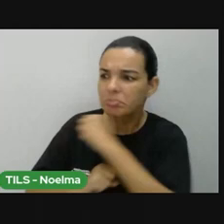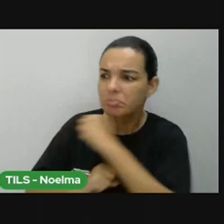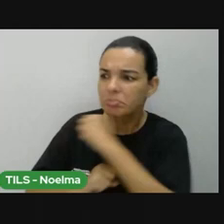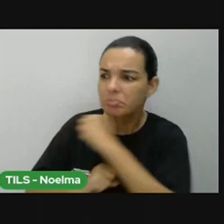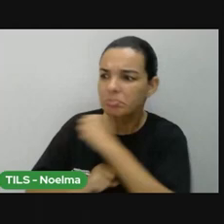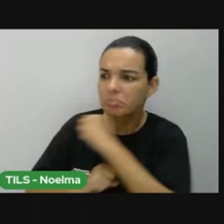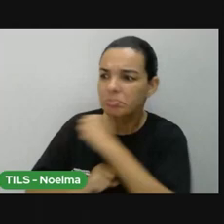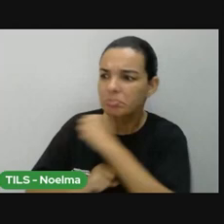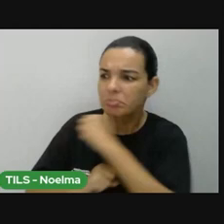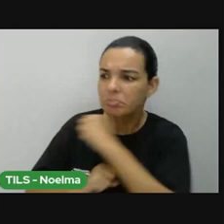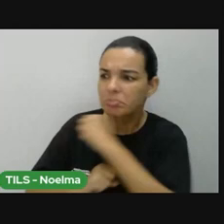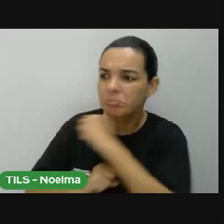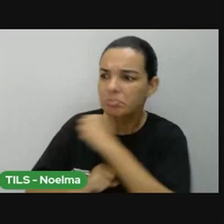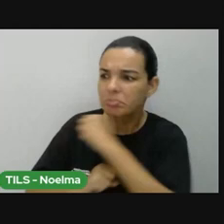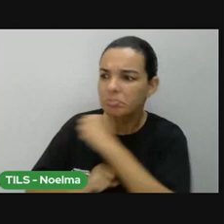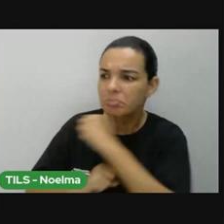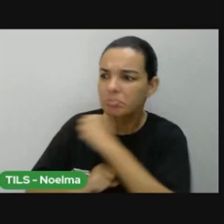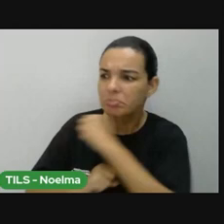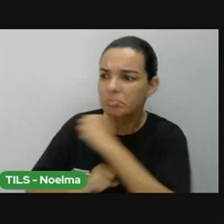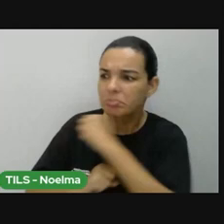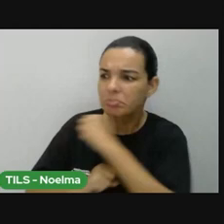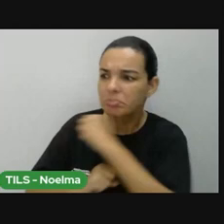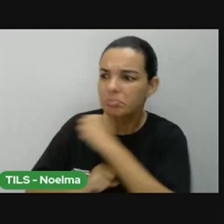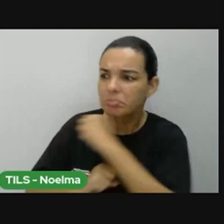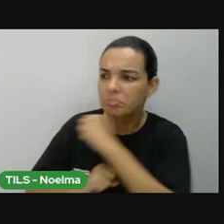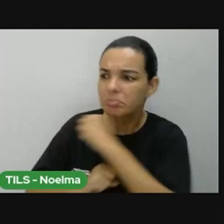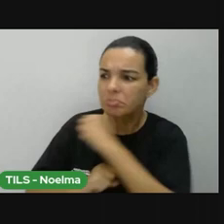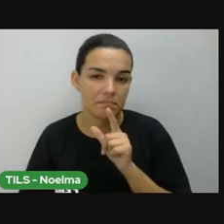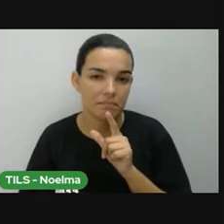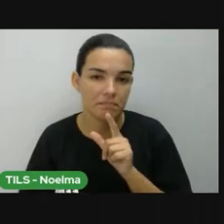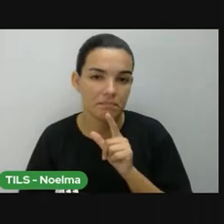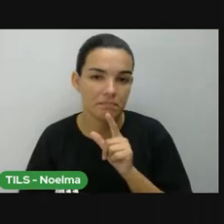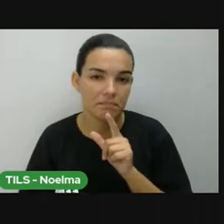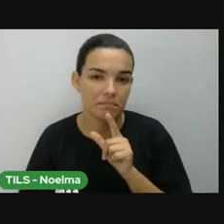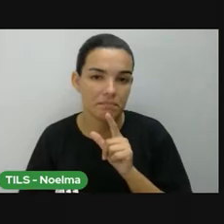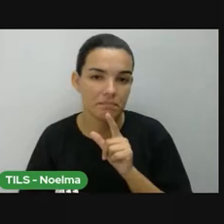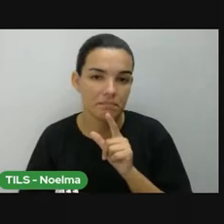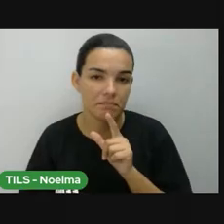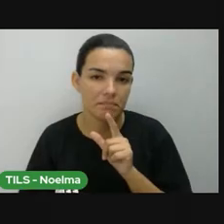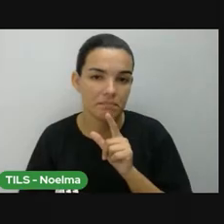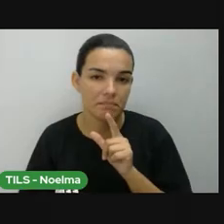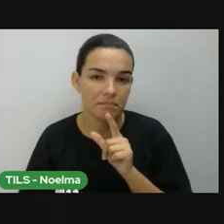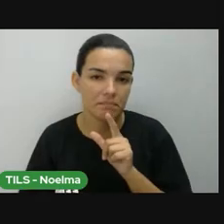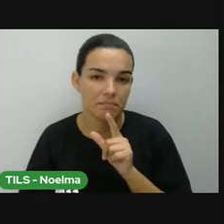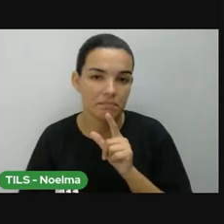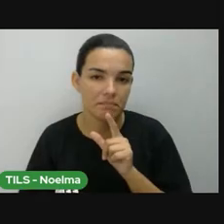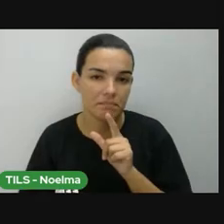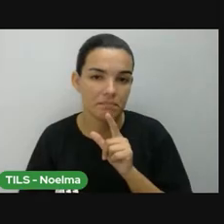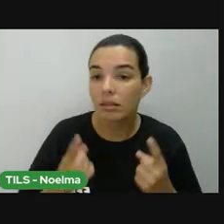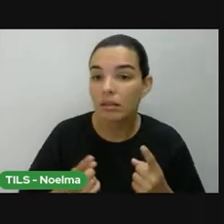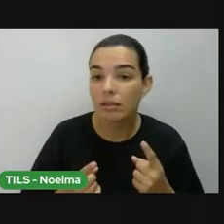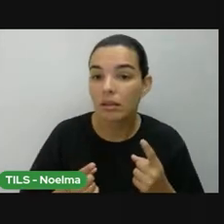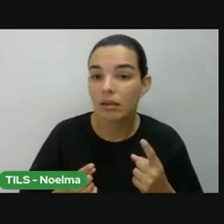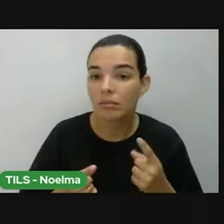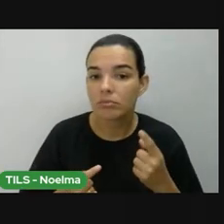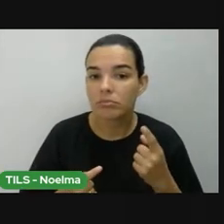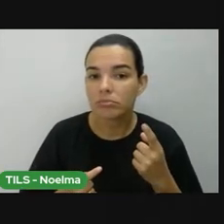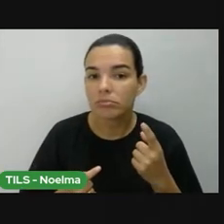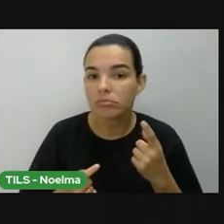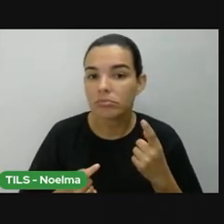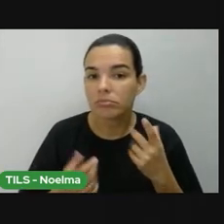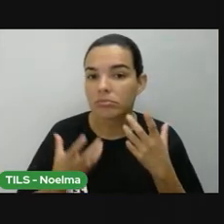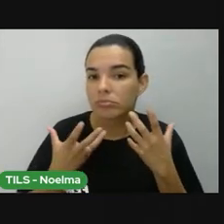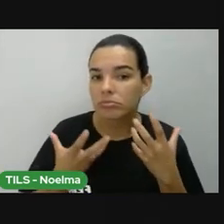vendo a experiência de lá, criamos o trabalho de circo brilho. E com esse trabalho de circo brilho, a gente pegou a